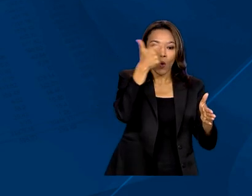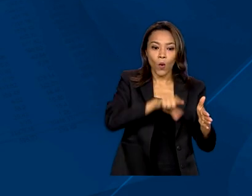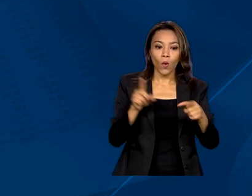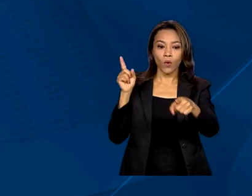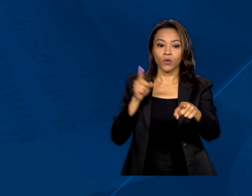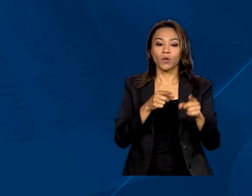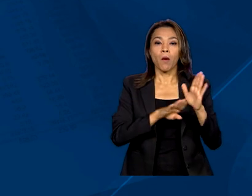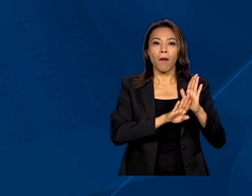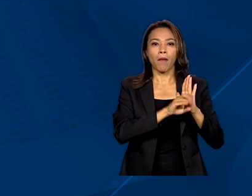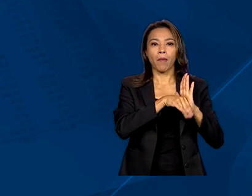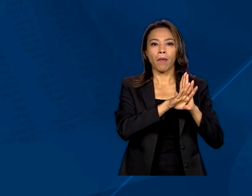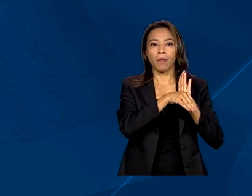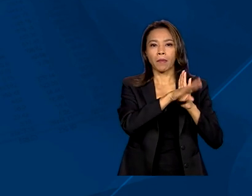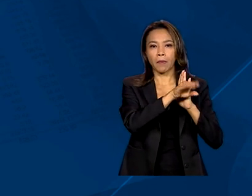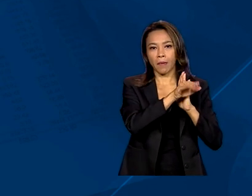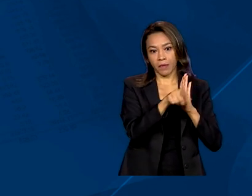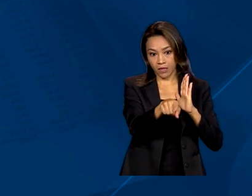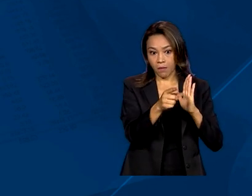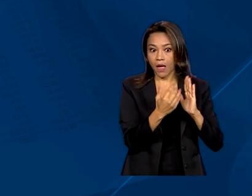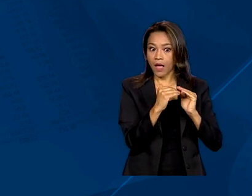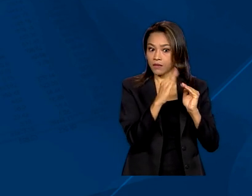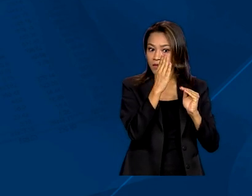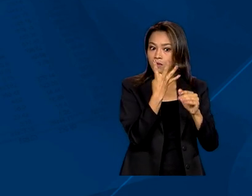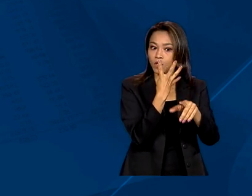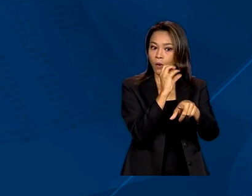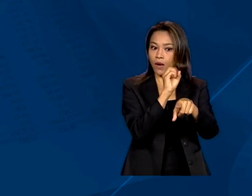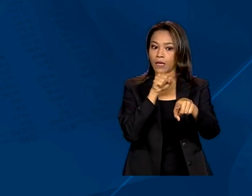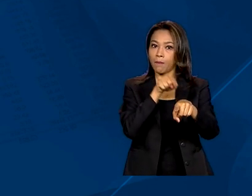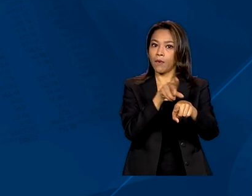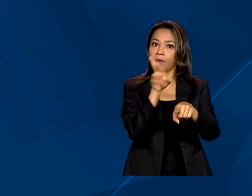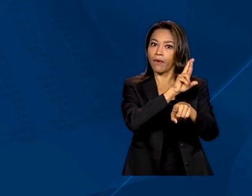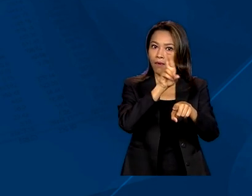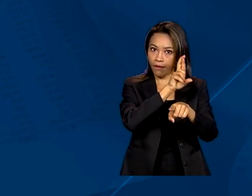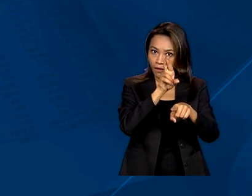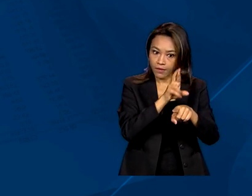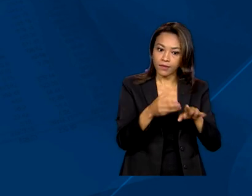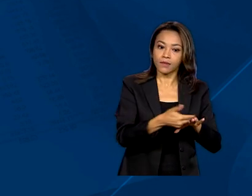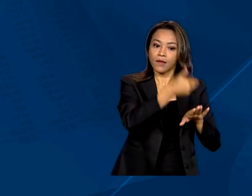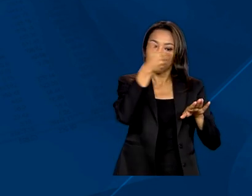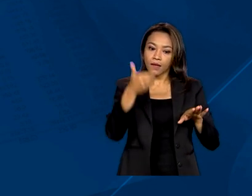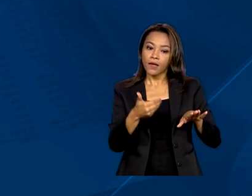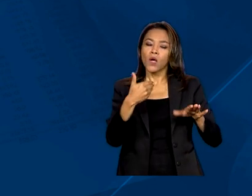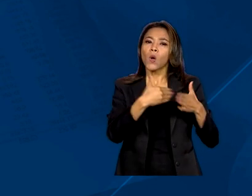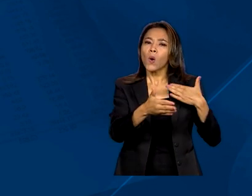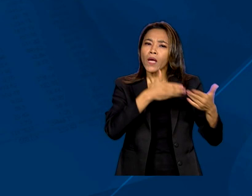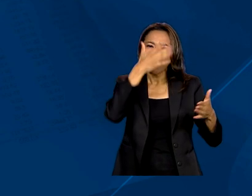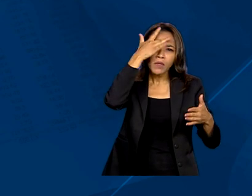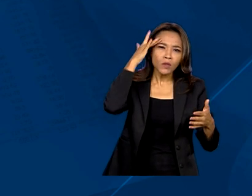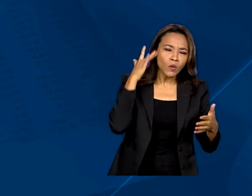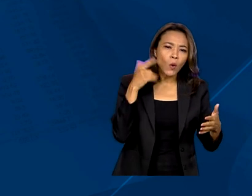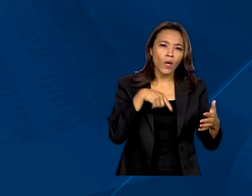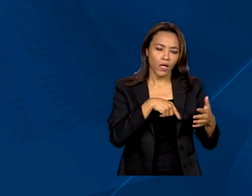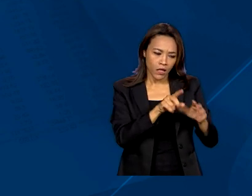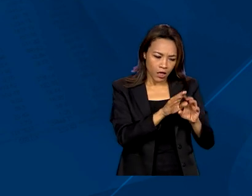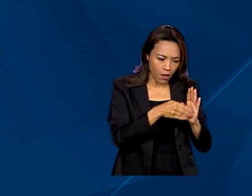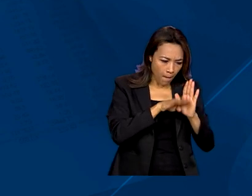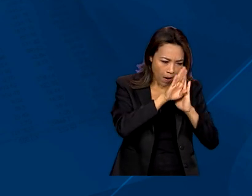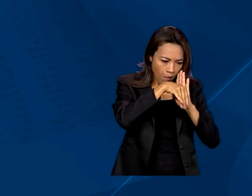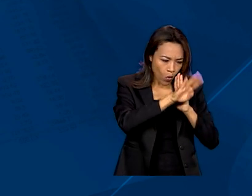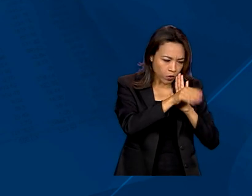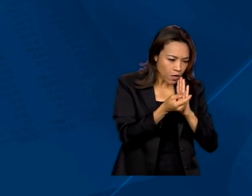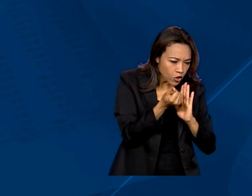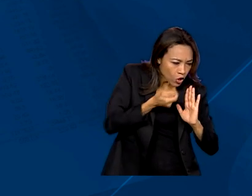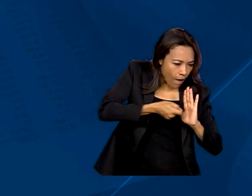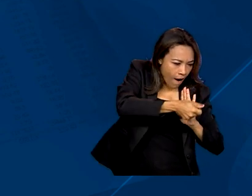em bolsas de valores acima de R$ 40.000,00, antes, qualquer contribuinte que tivesse realizado operações na bolsa